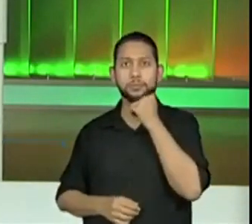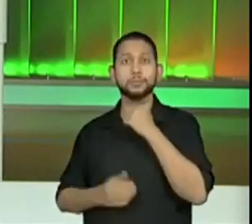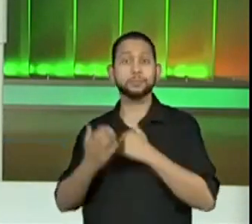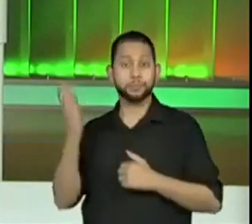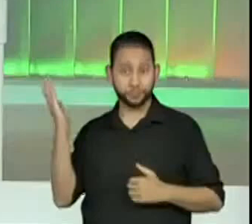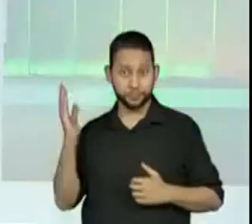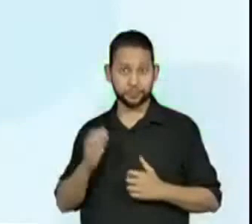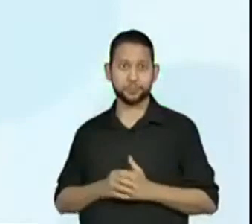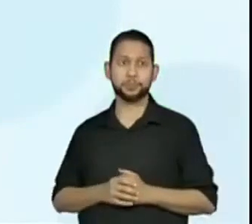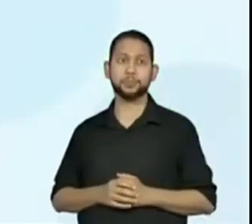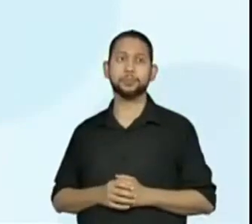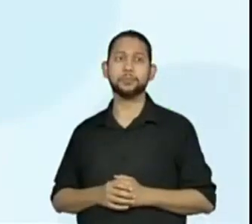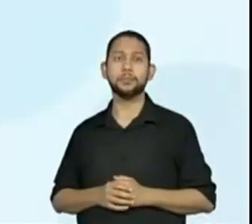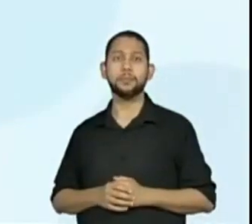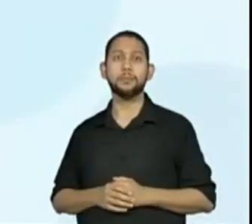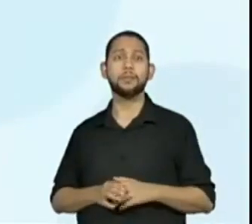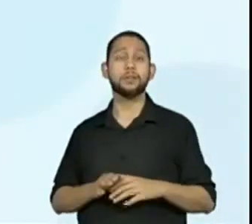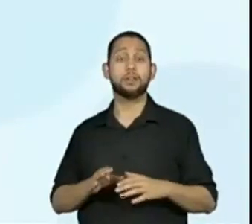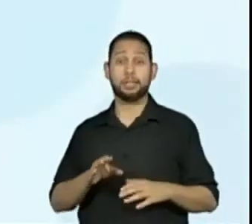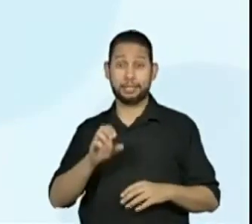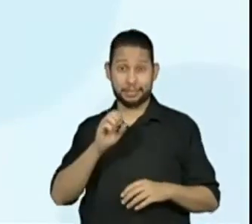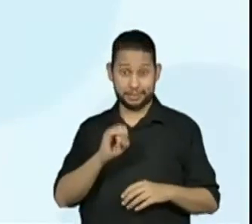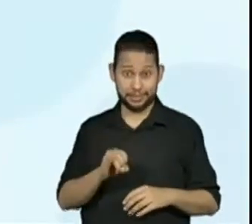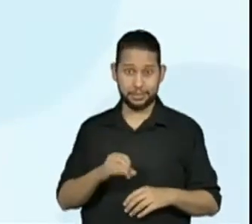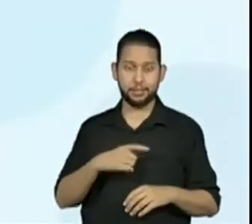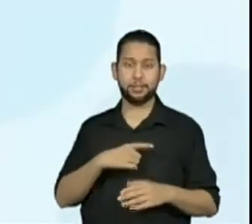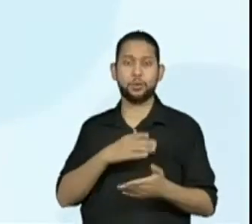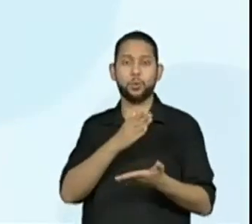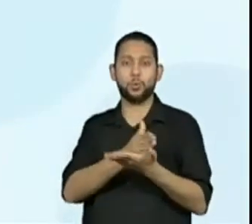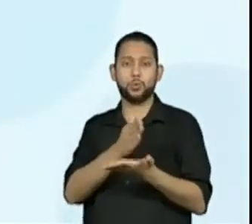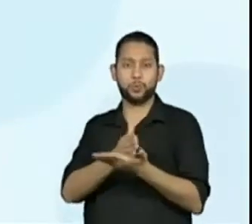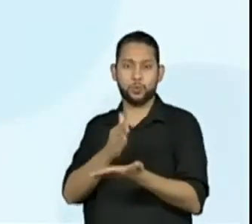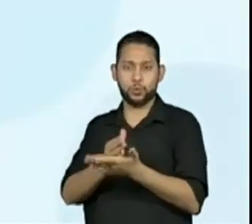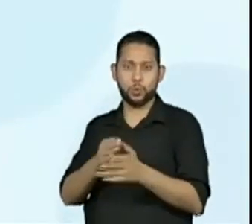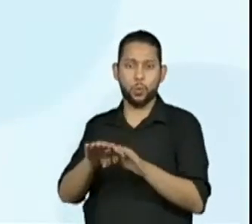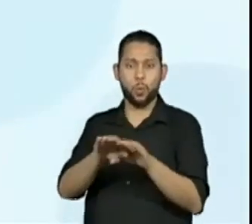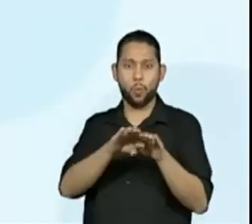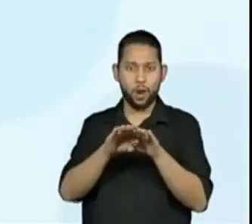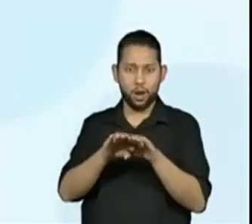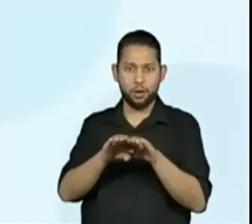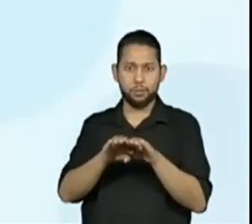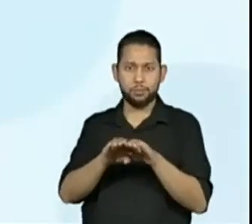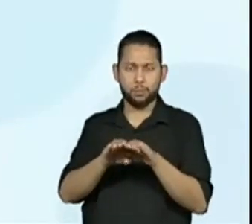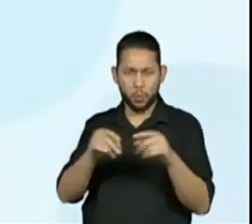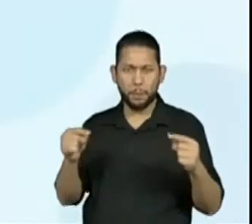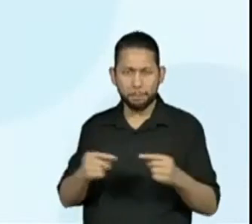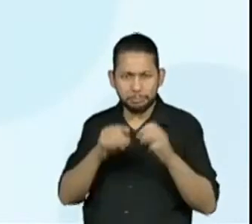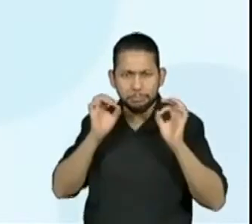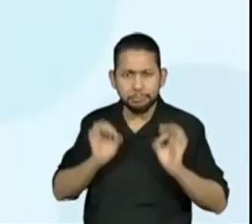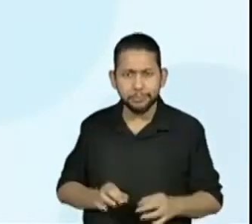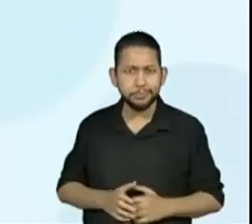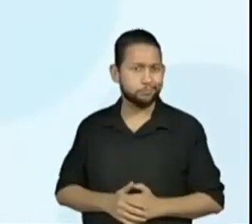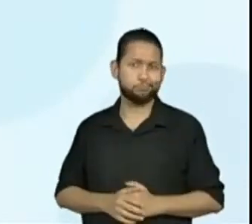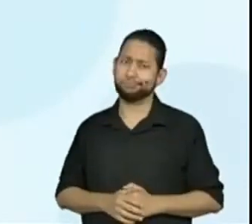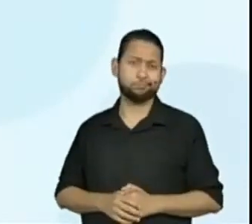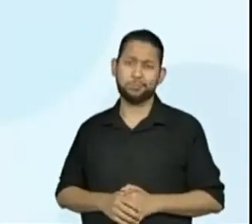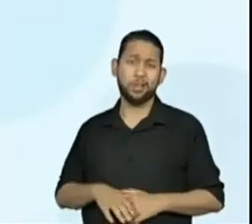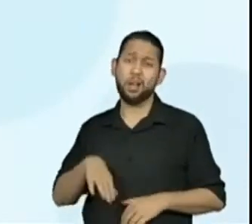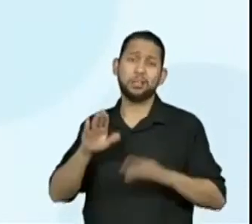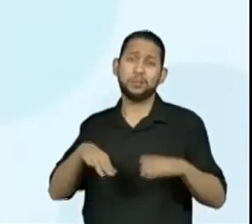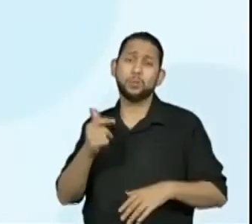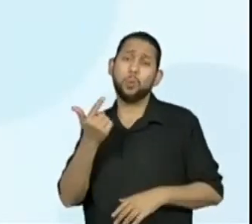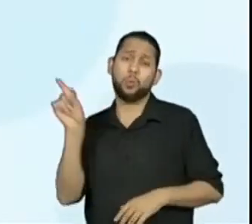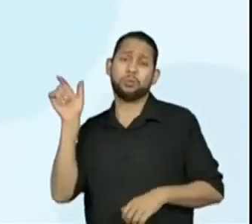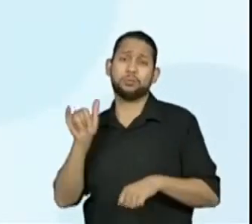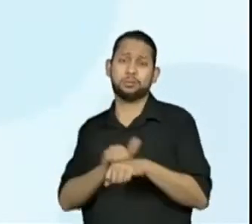Nem sempre a divisão em partes iguais é o mais indicado. Nem sempre, eu vou